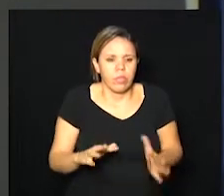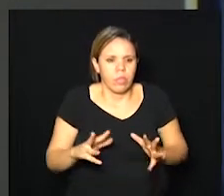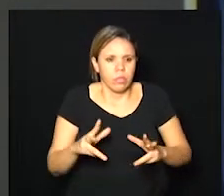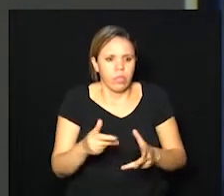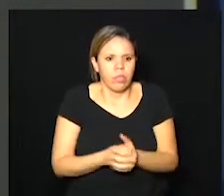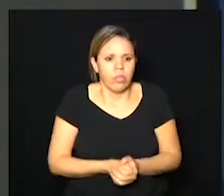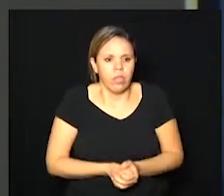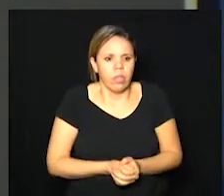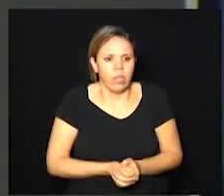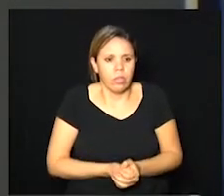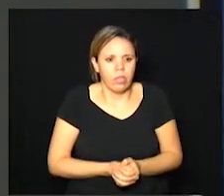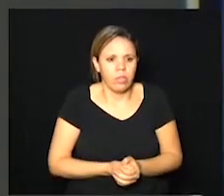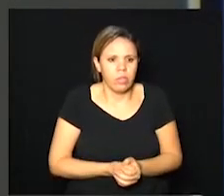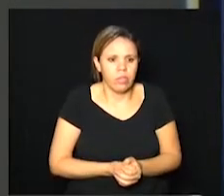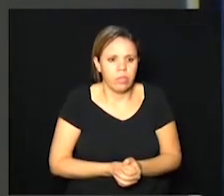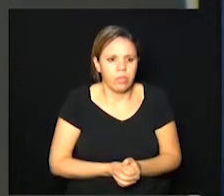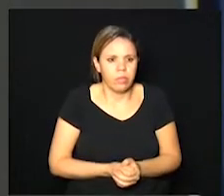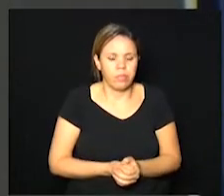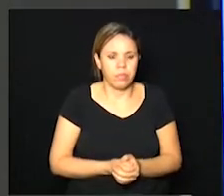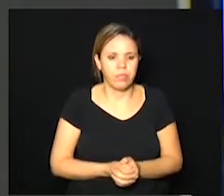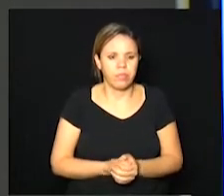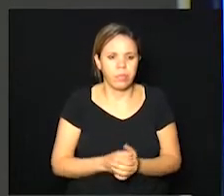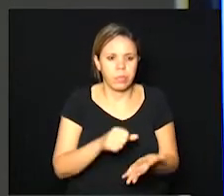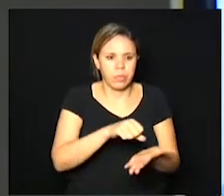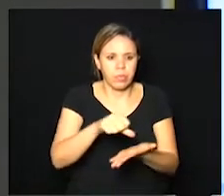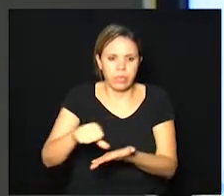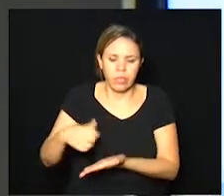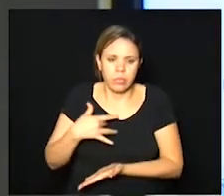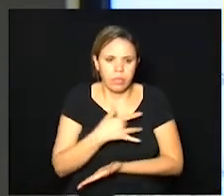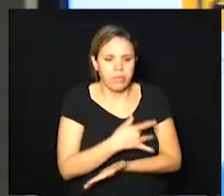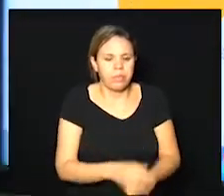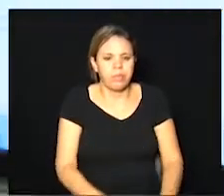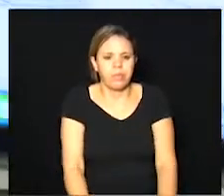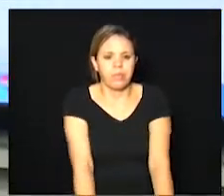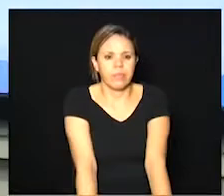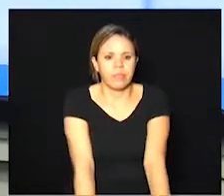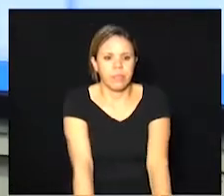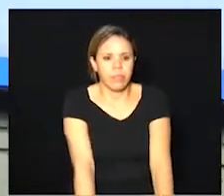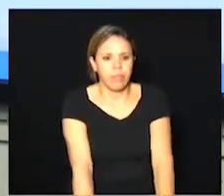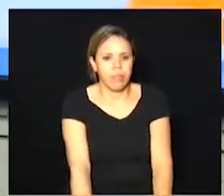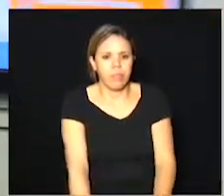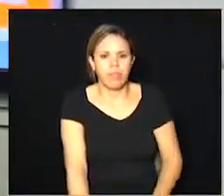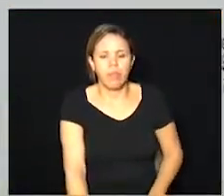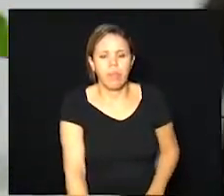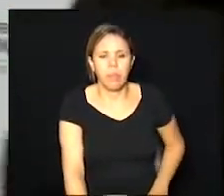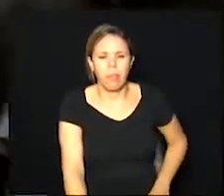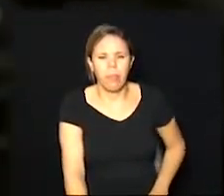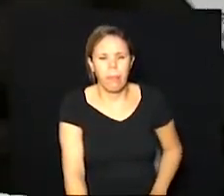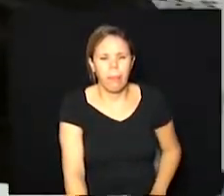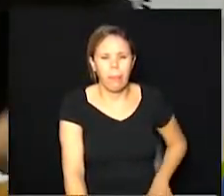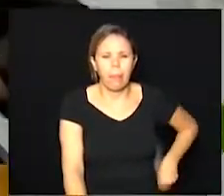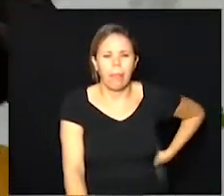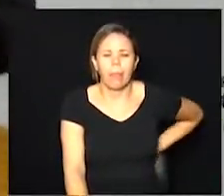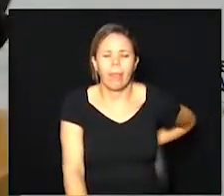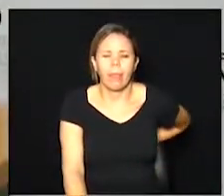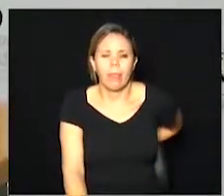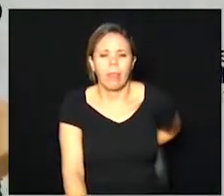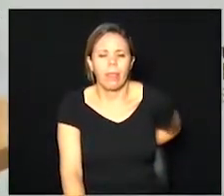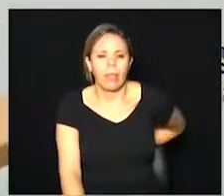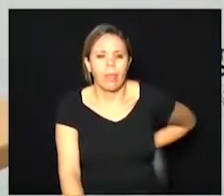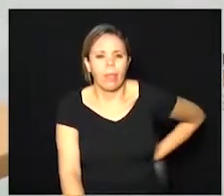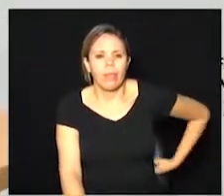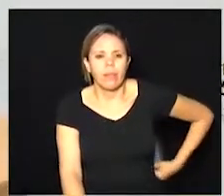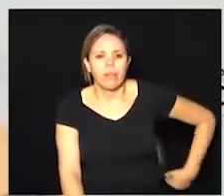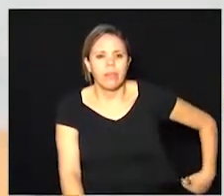os distritos e centros de saúde muito obrigado praticamente nós levamos outros dias